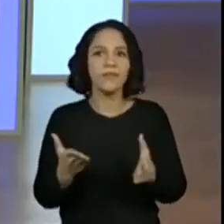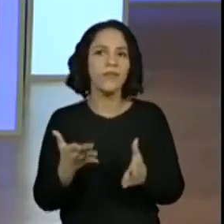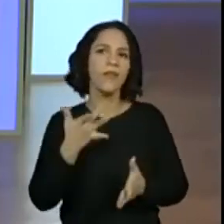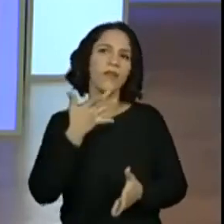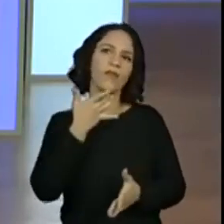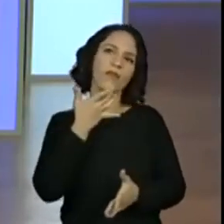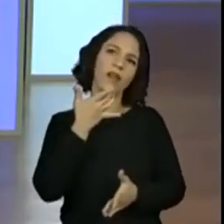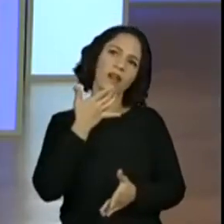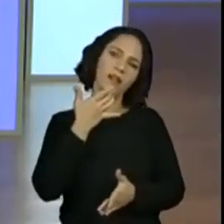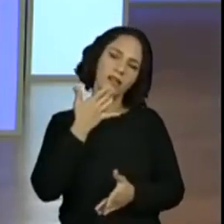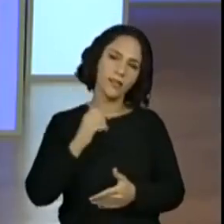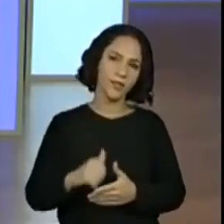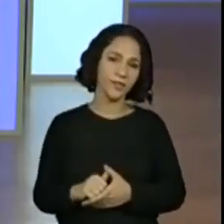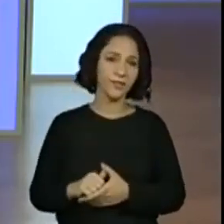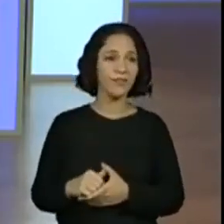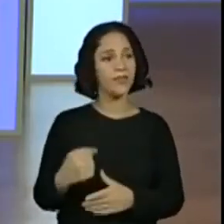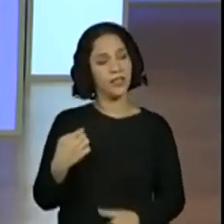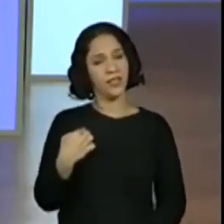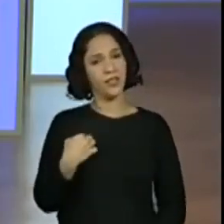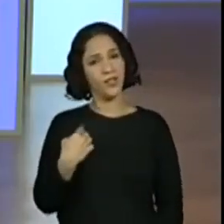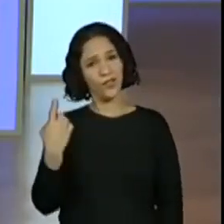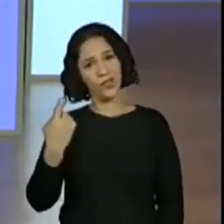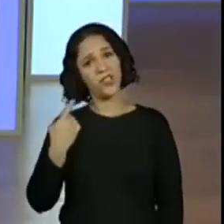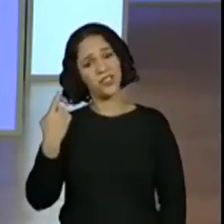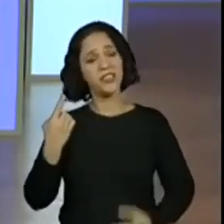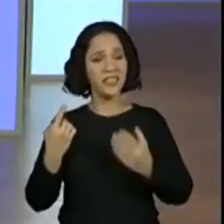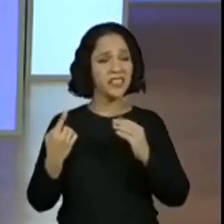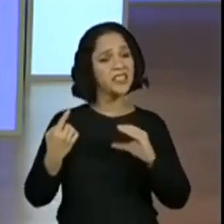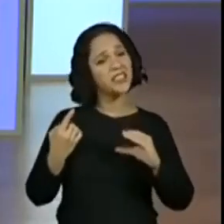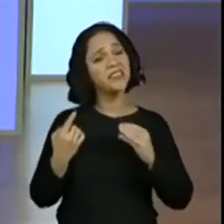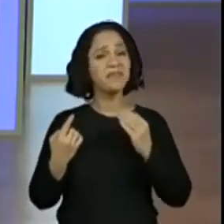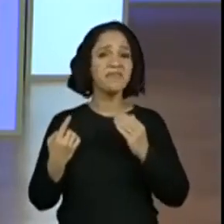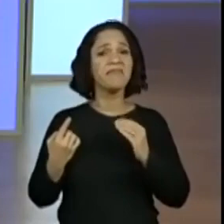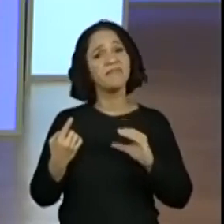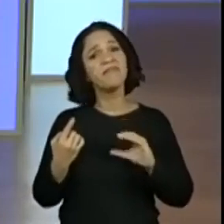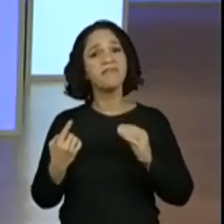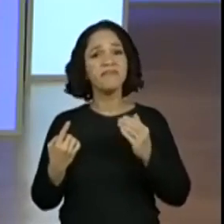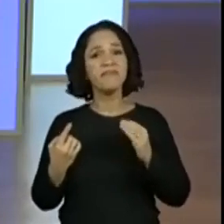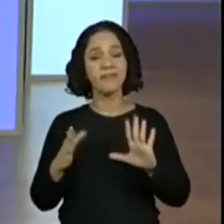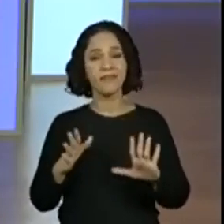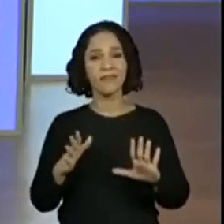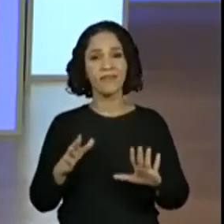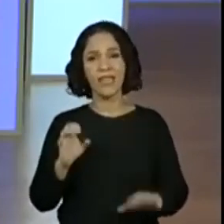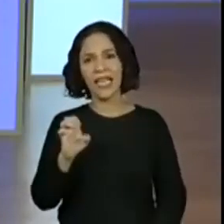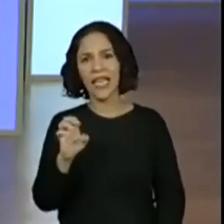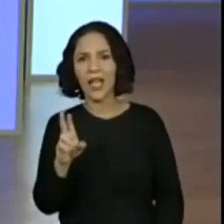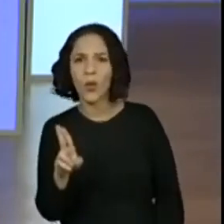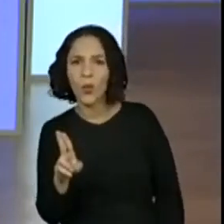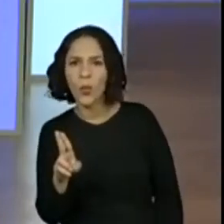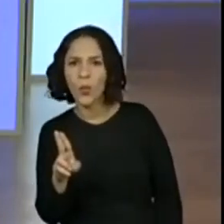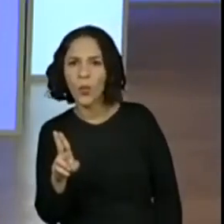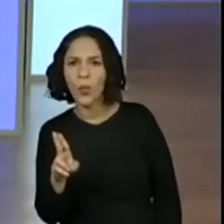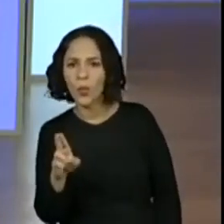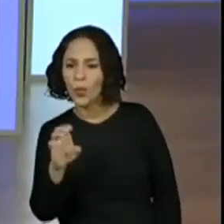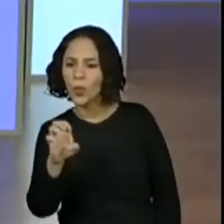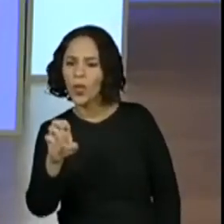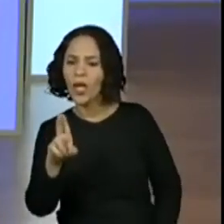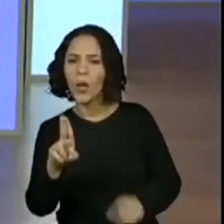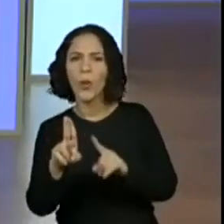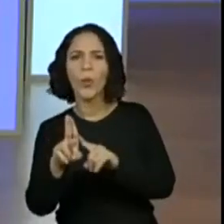fácil. Eu sozinho canto bem. Eu, eu, olha que simples. Eu, u, começa com,